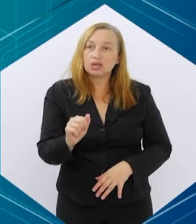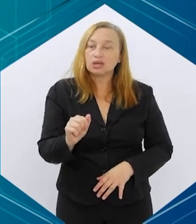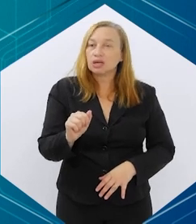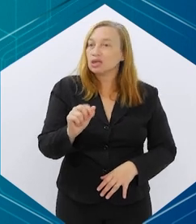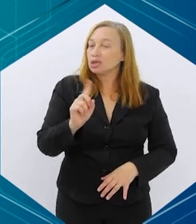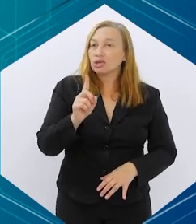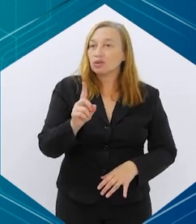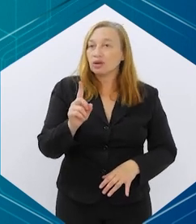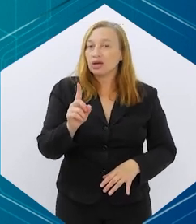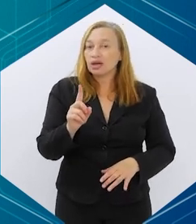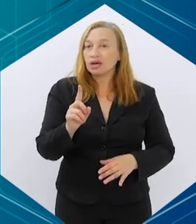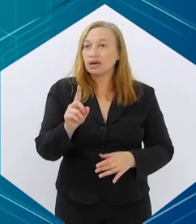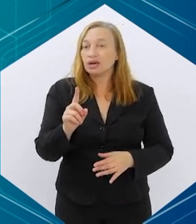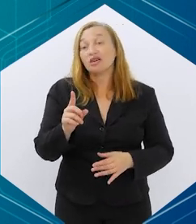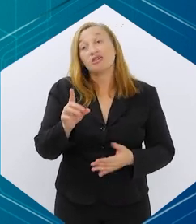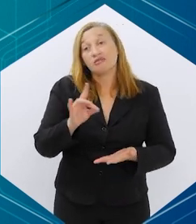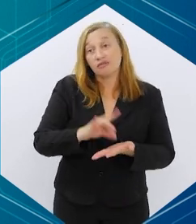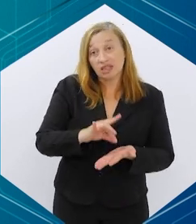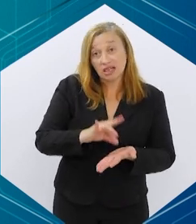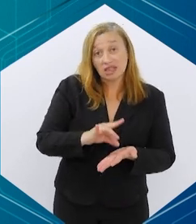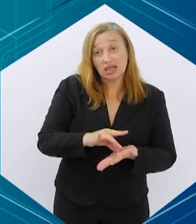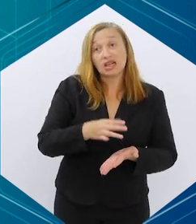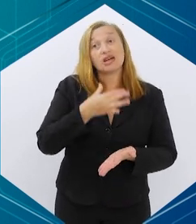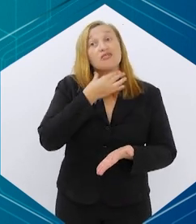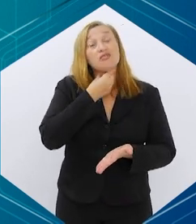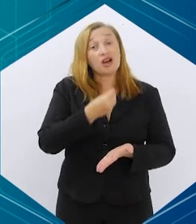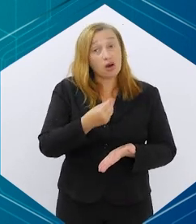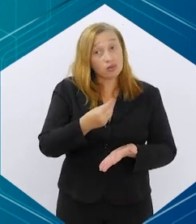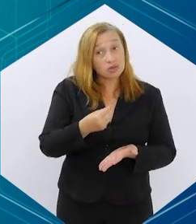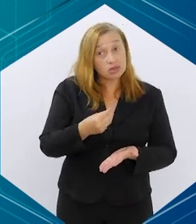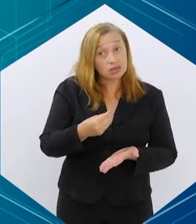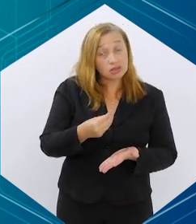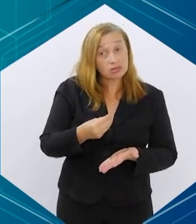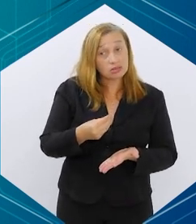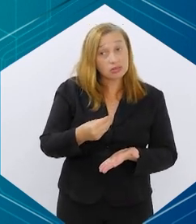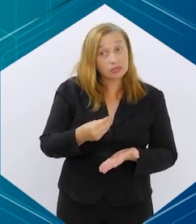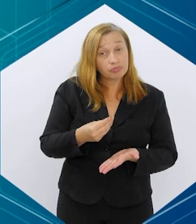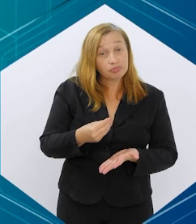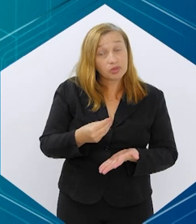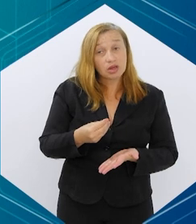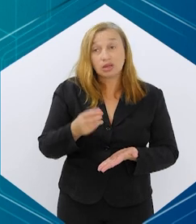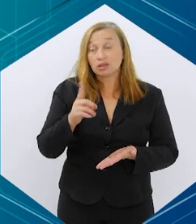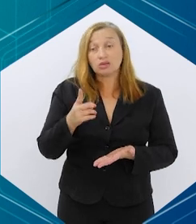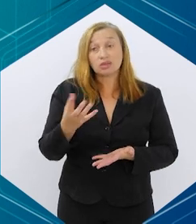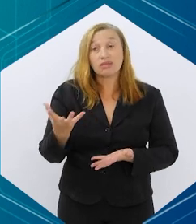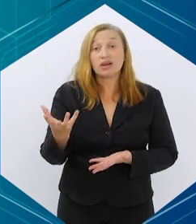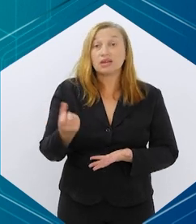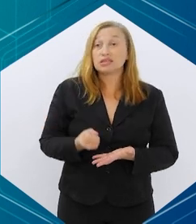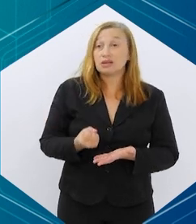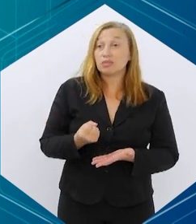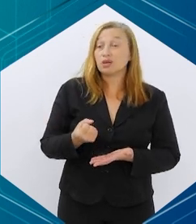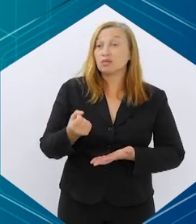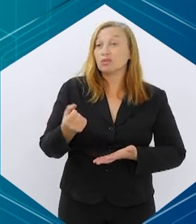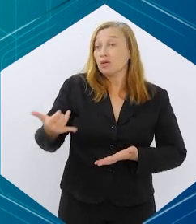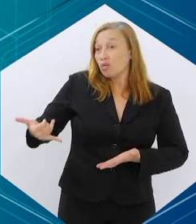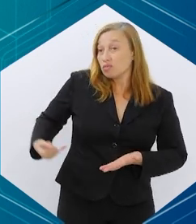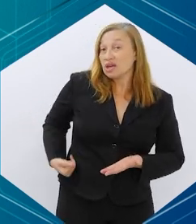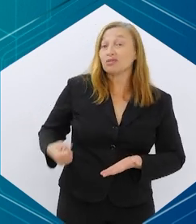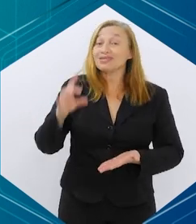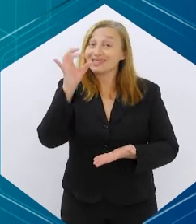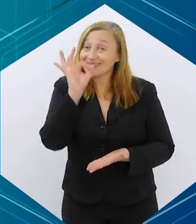e que não era a medicação correta, então, o paciente estava sendo onerado e não recebendo o que ele se propôs.